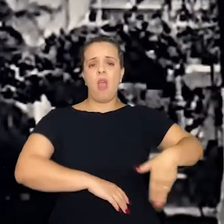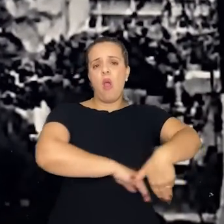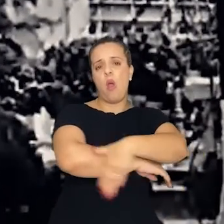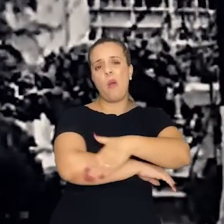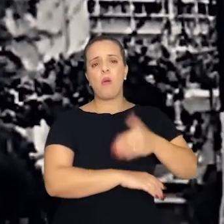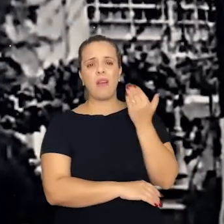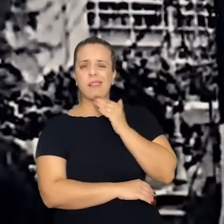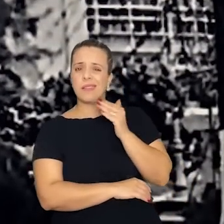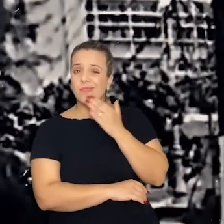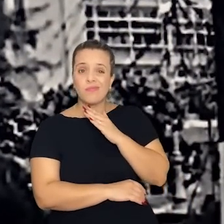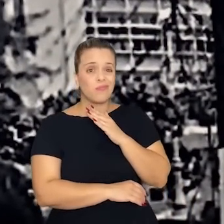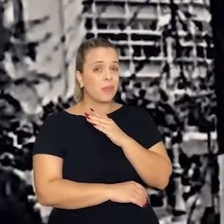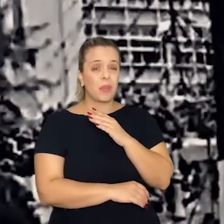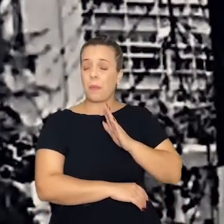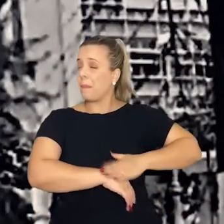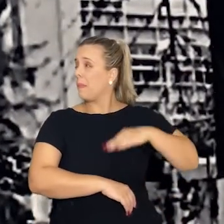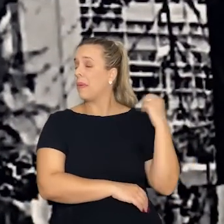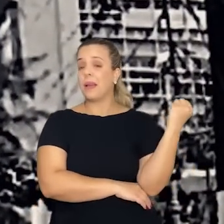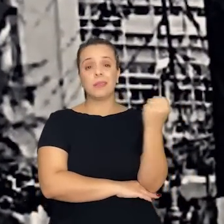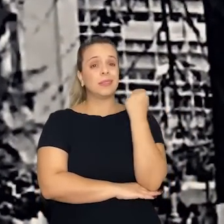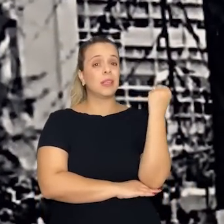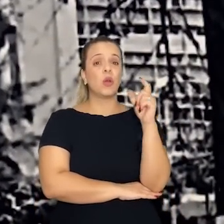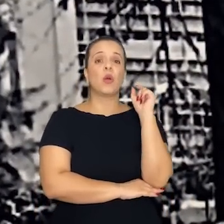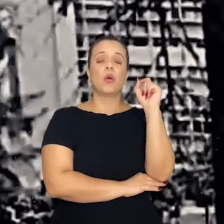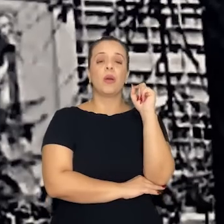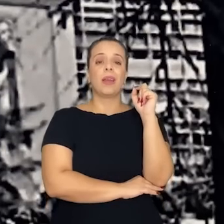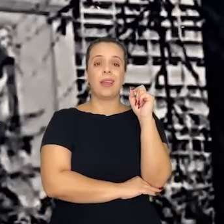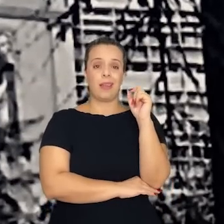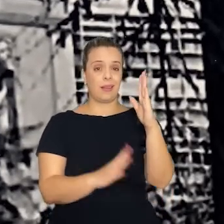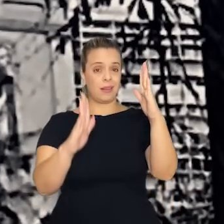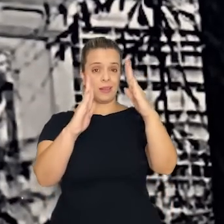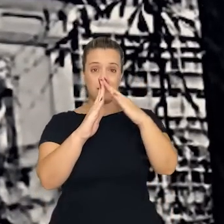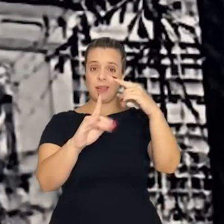A coisa mais grave que aconteceu foi a demolição da catedral.